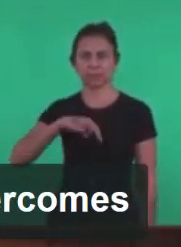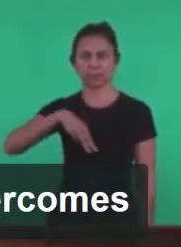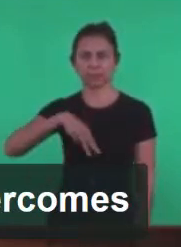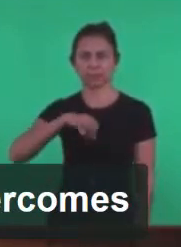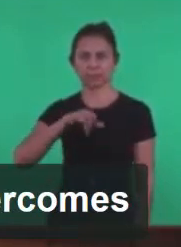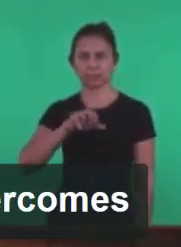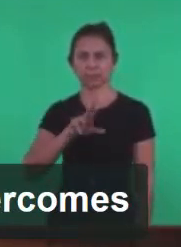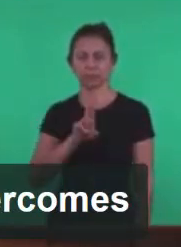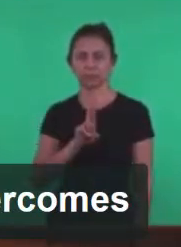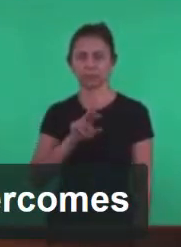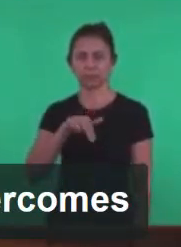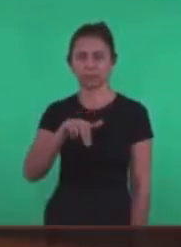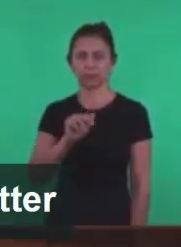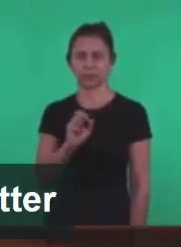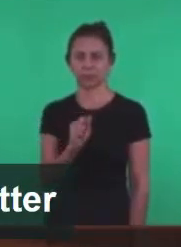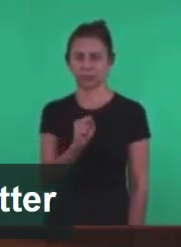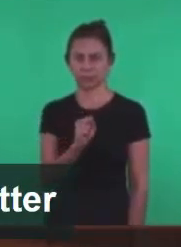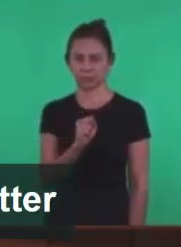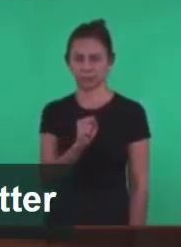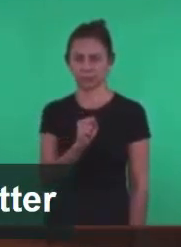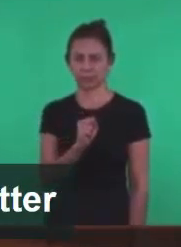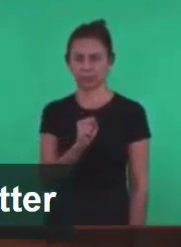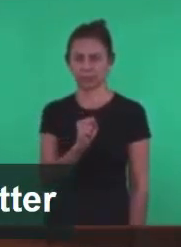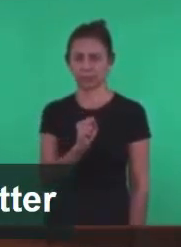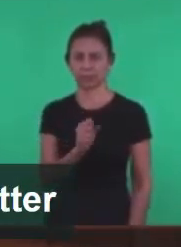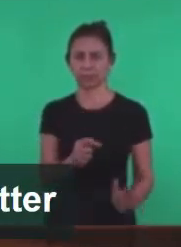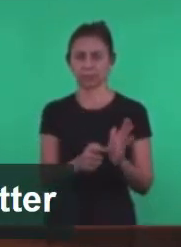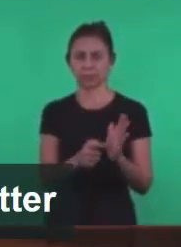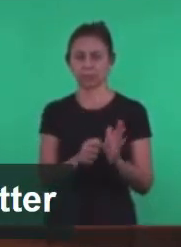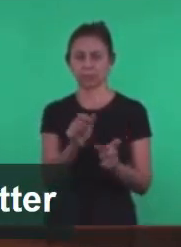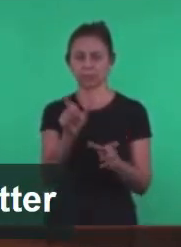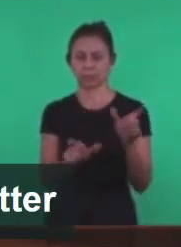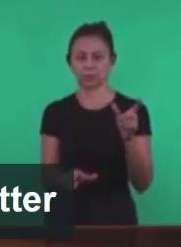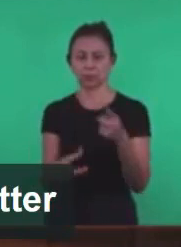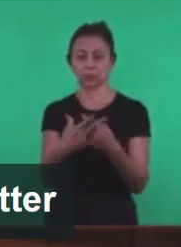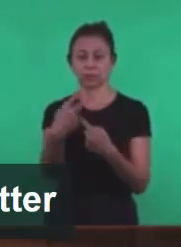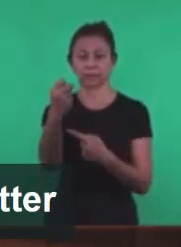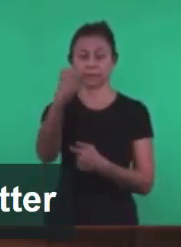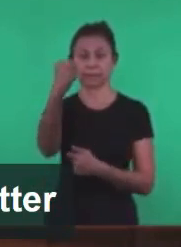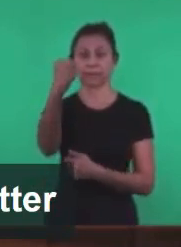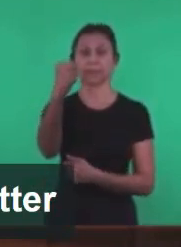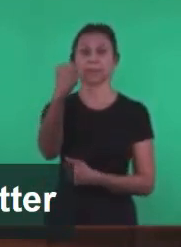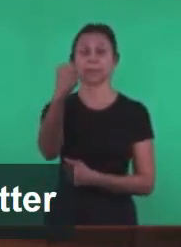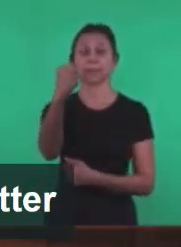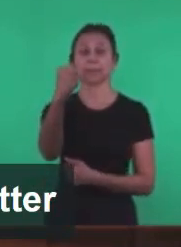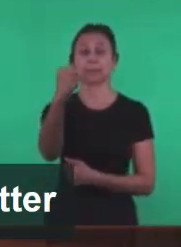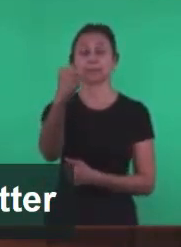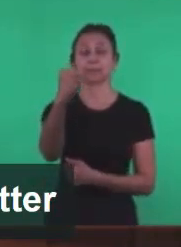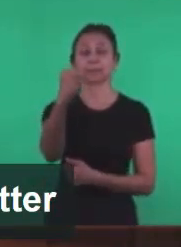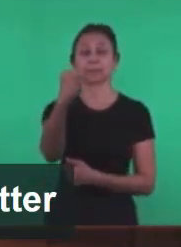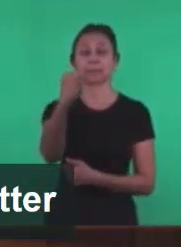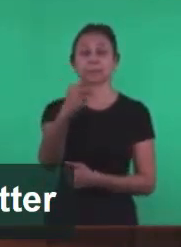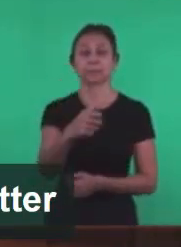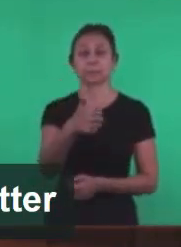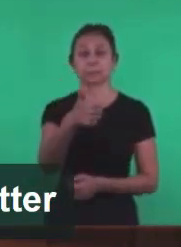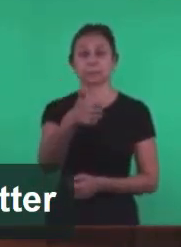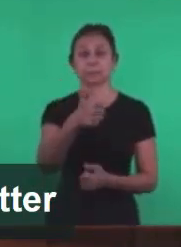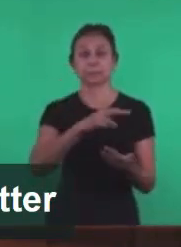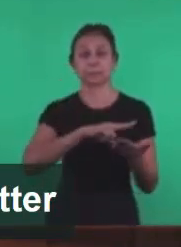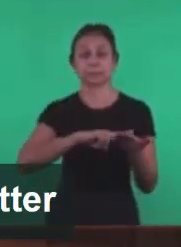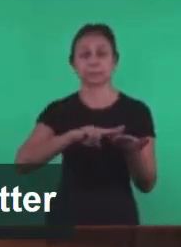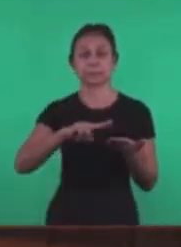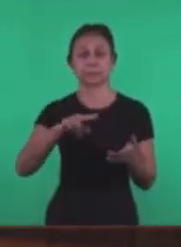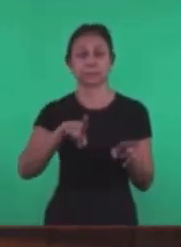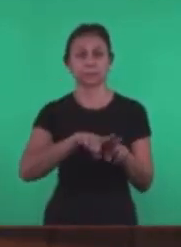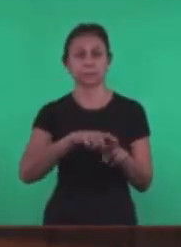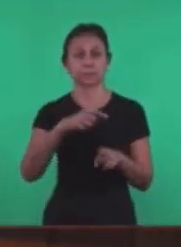Do vencedor Aqueles Ao que vencer Primeira carta E a segunda